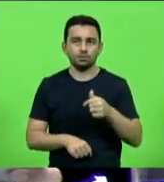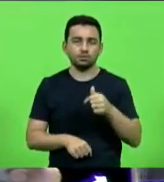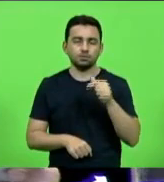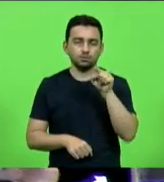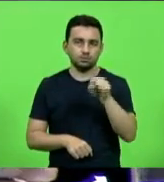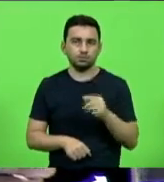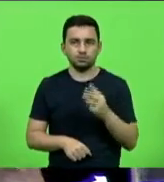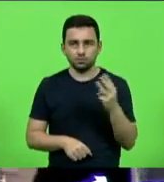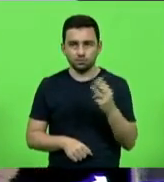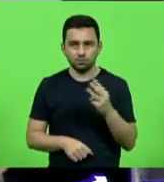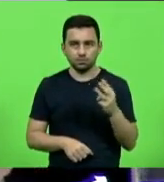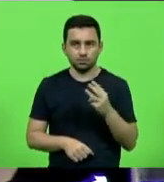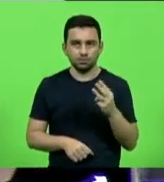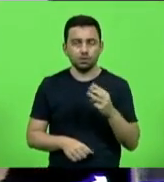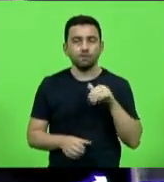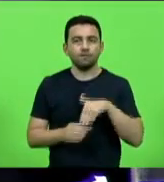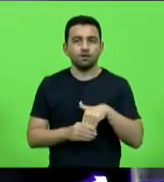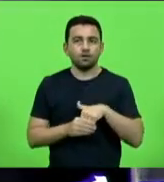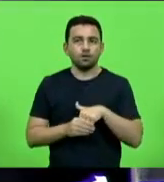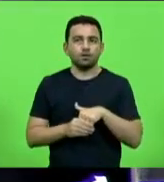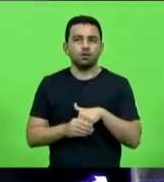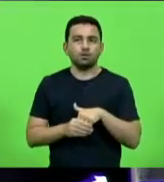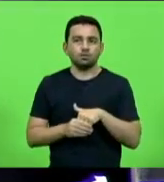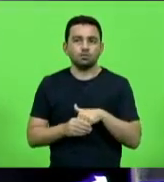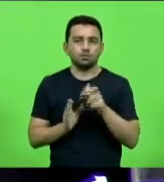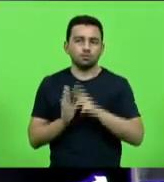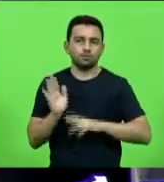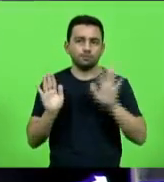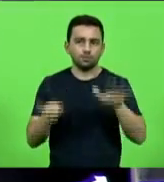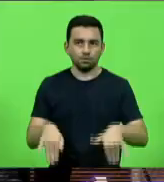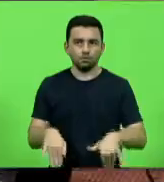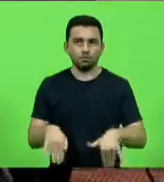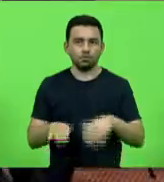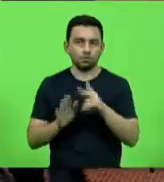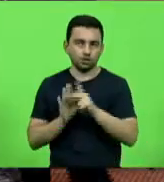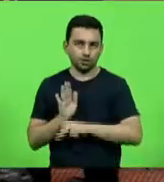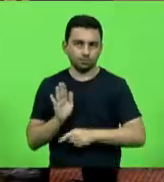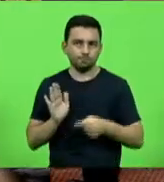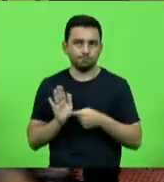minutos para votarmos a redação final do projeto em pauta.